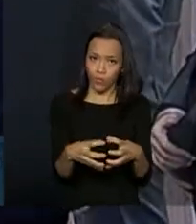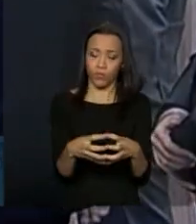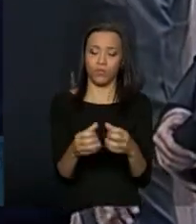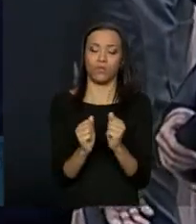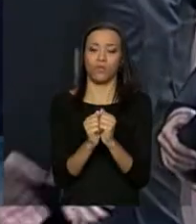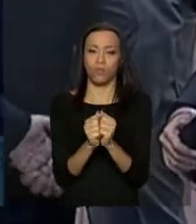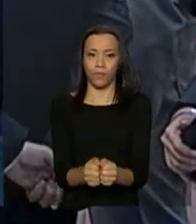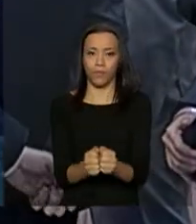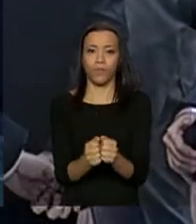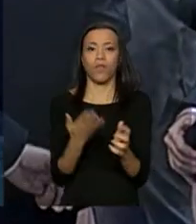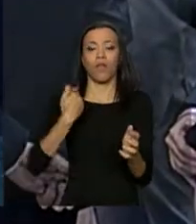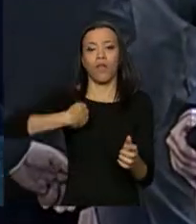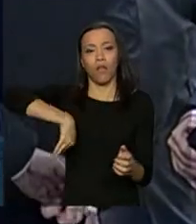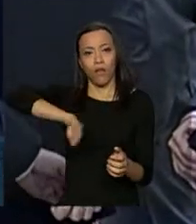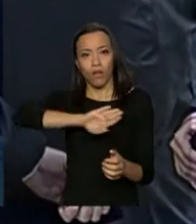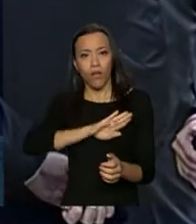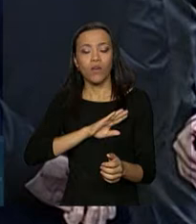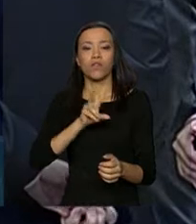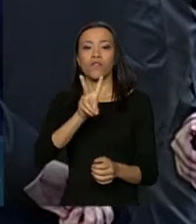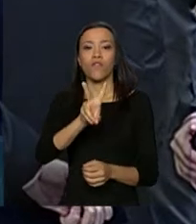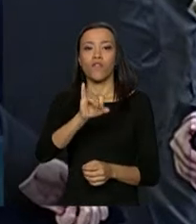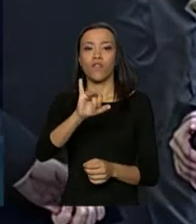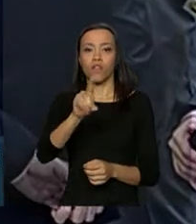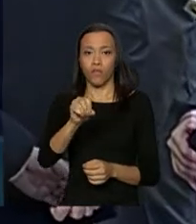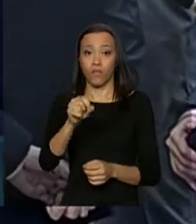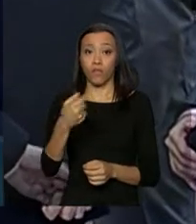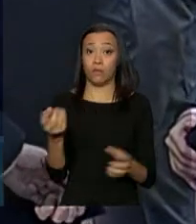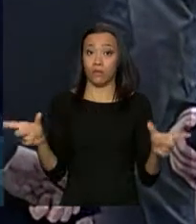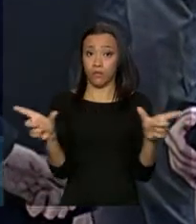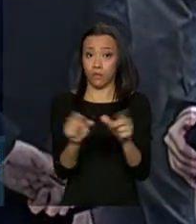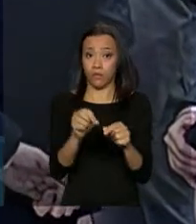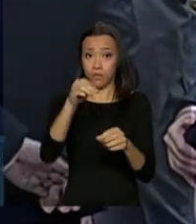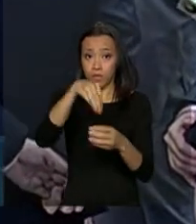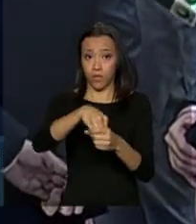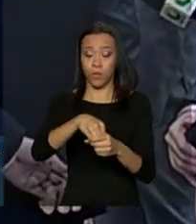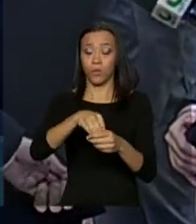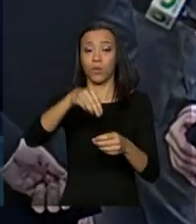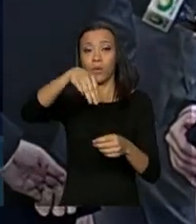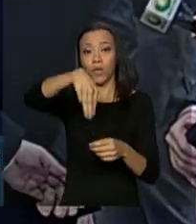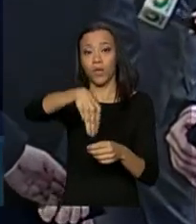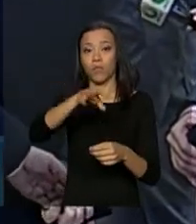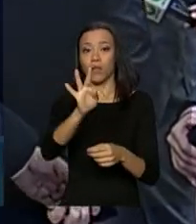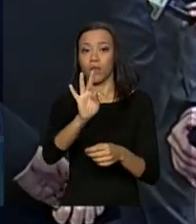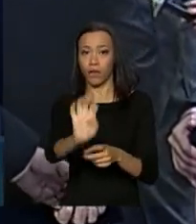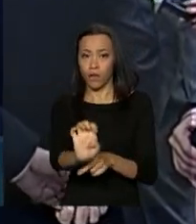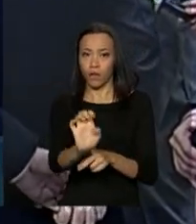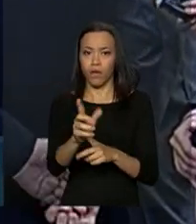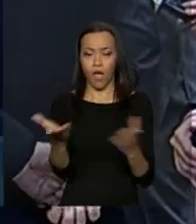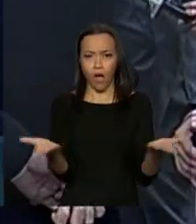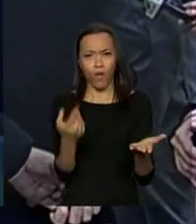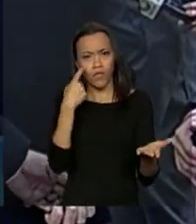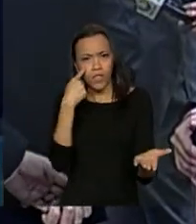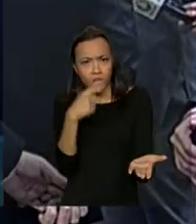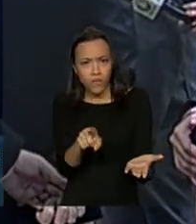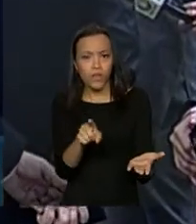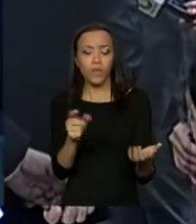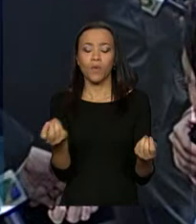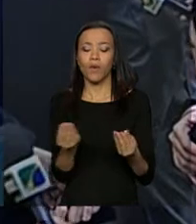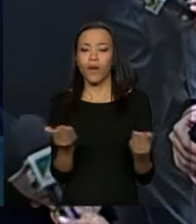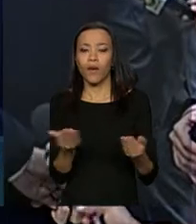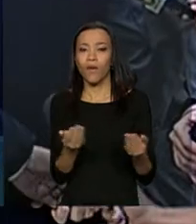Estamos ao vivo com imagens do Ministério do Trabalho e Emprego. Você acabou de acompanhar o